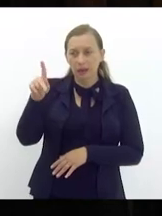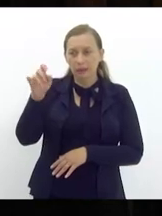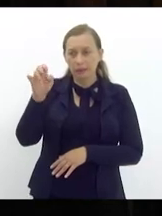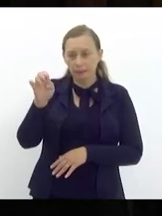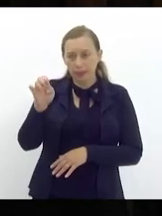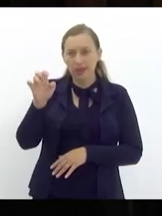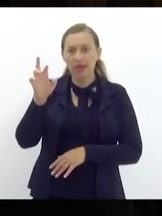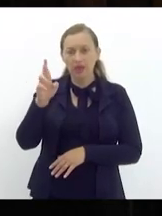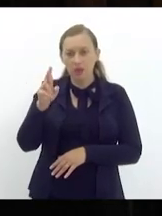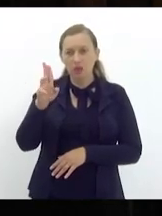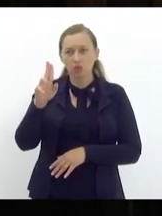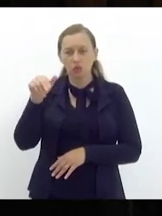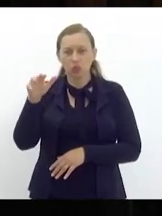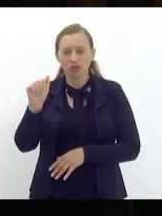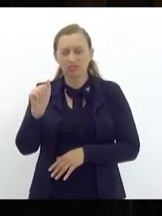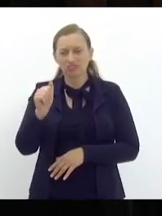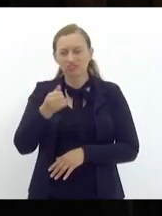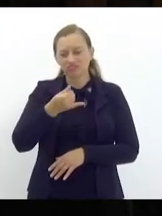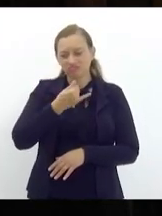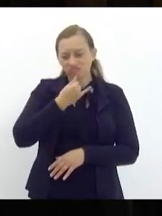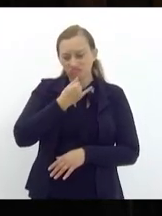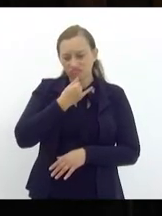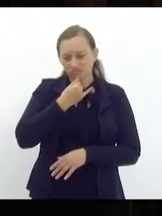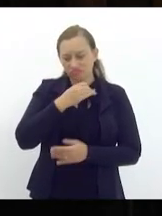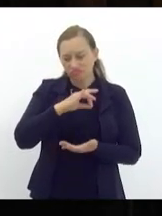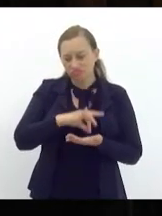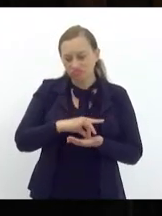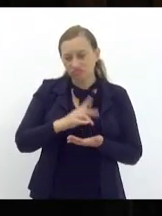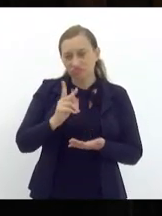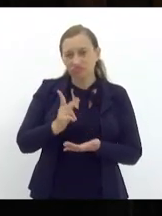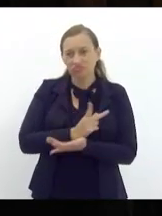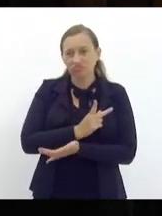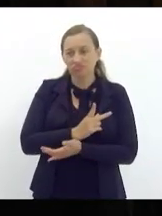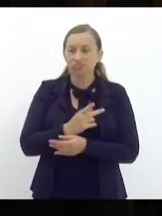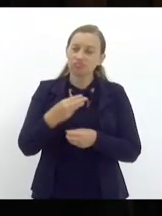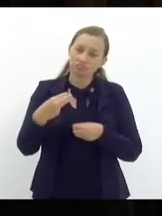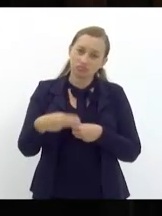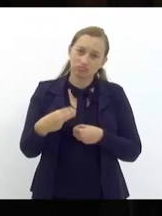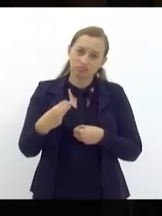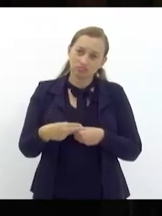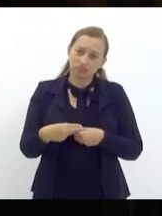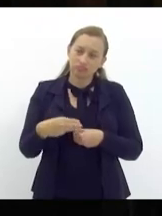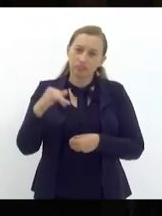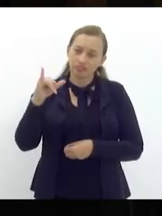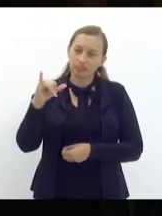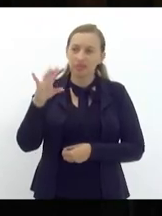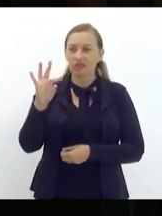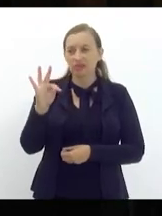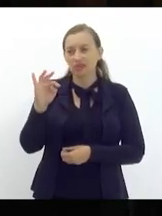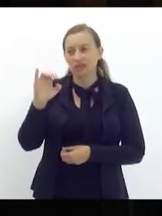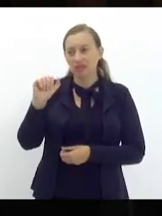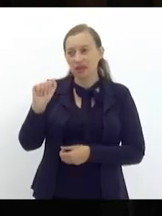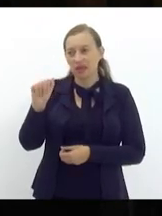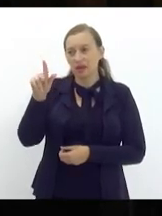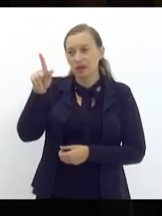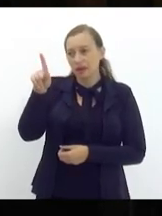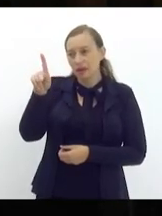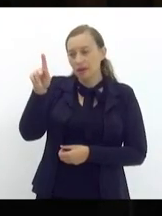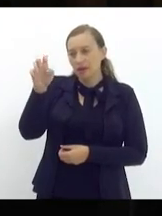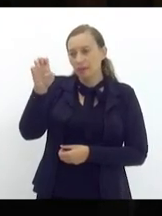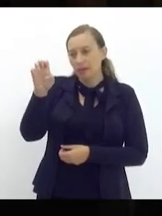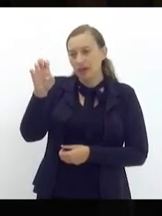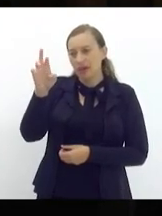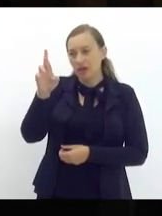realidade que está acontecendo no município de Itaperuna e eu uso essa